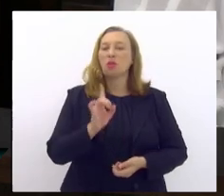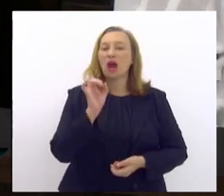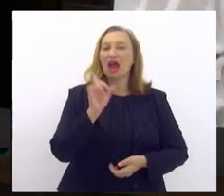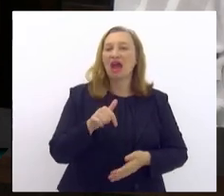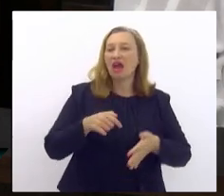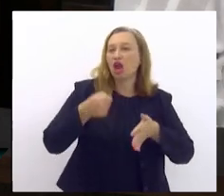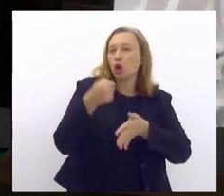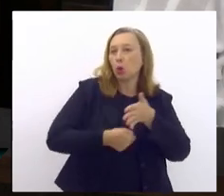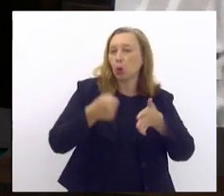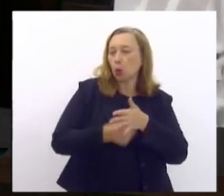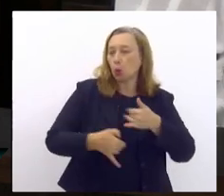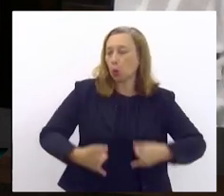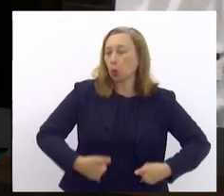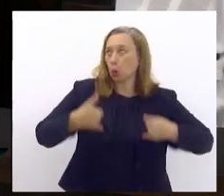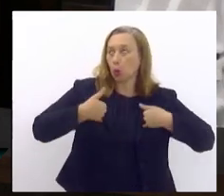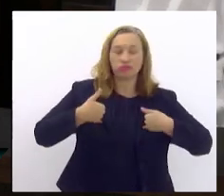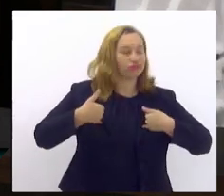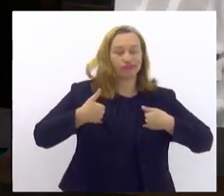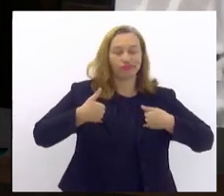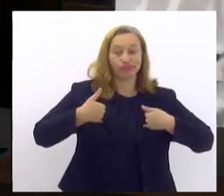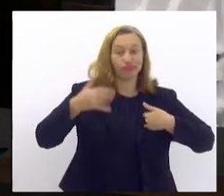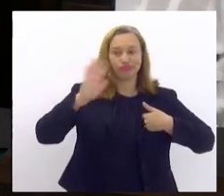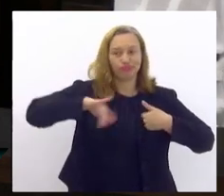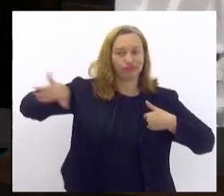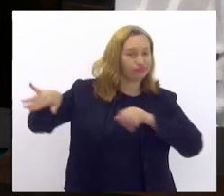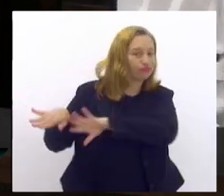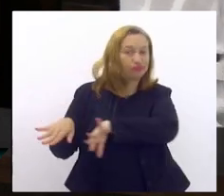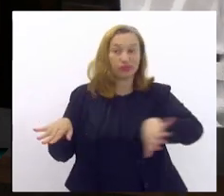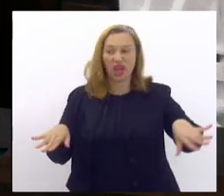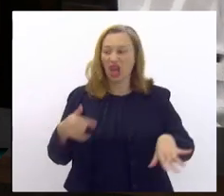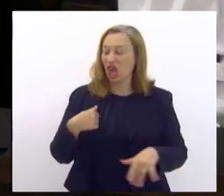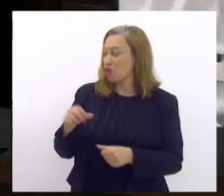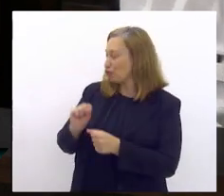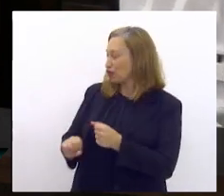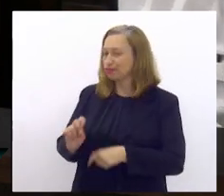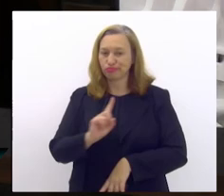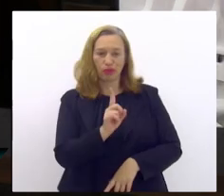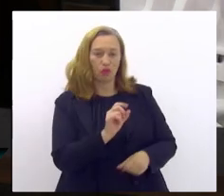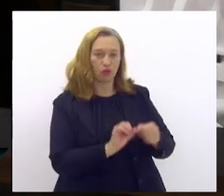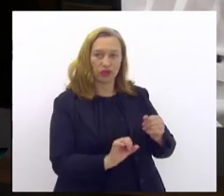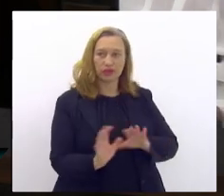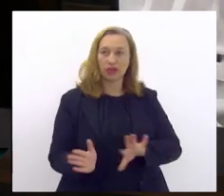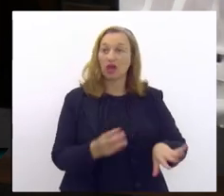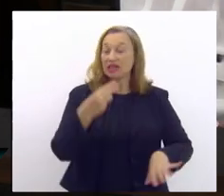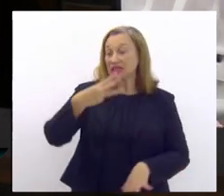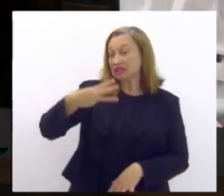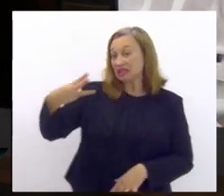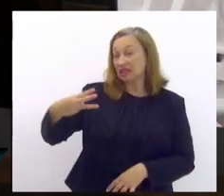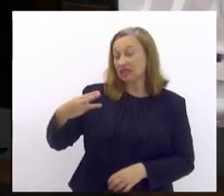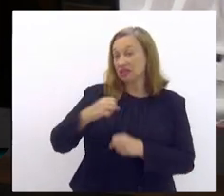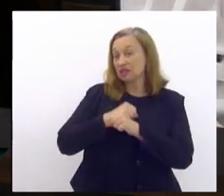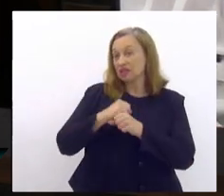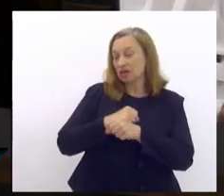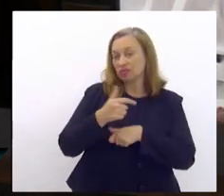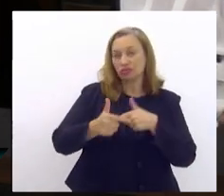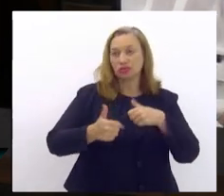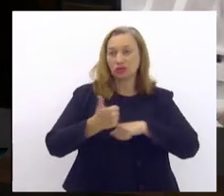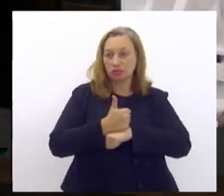de egos, não é dizer eu fiz, eu não fiz. Eu tenho 33 anos de profissão, há